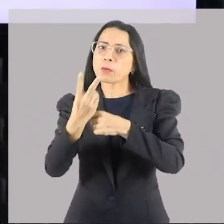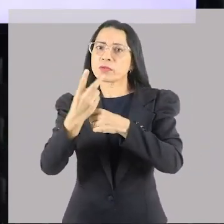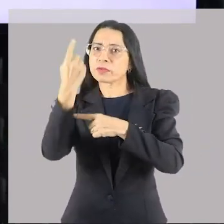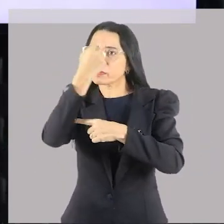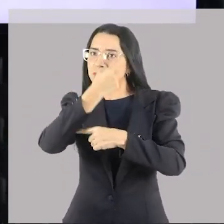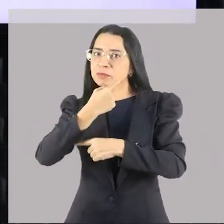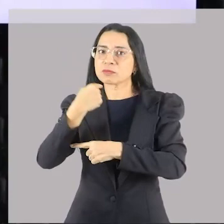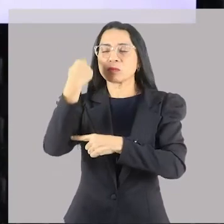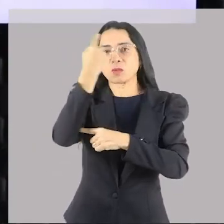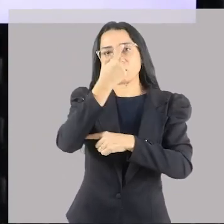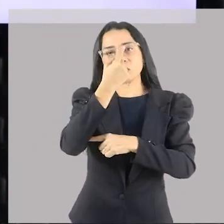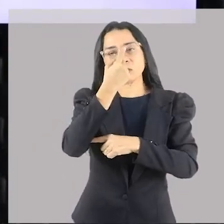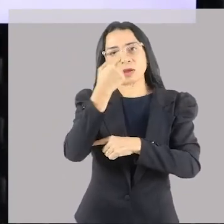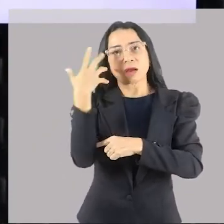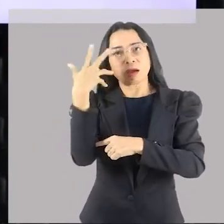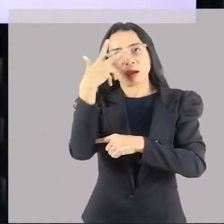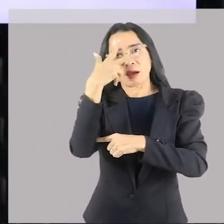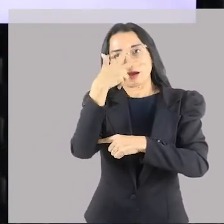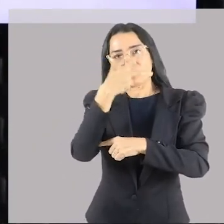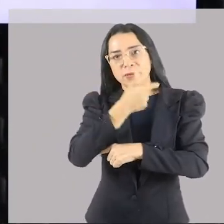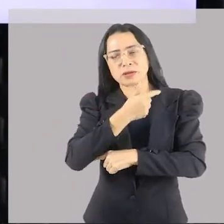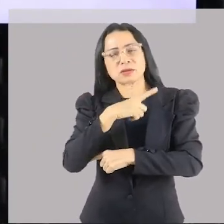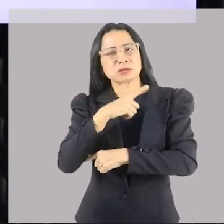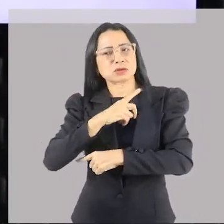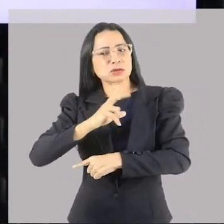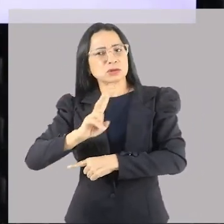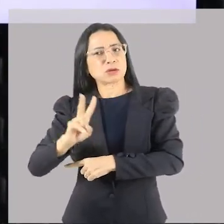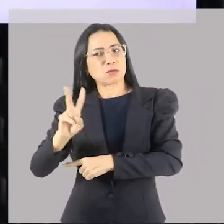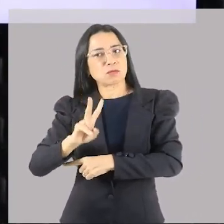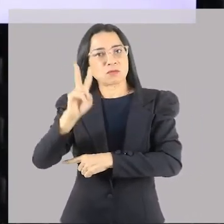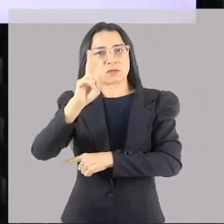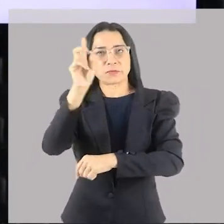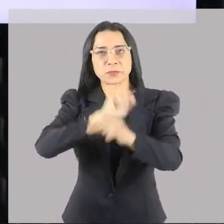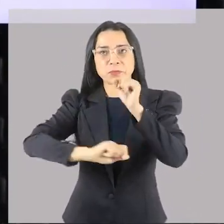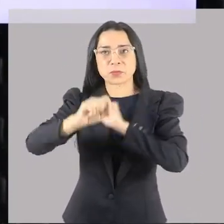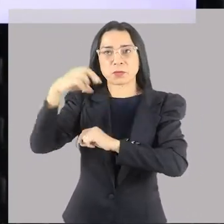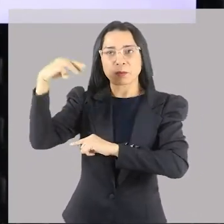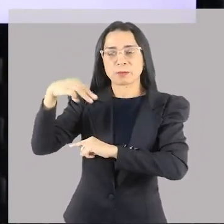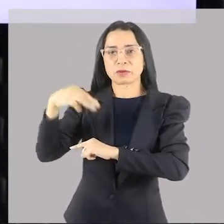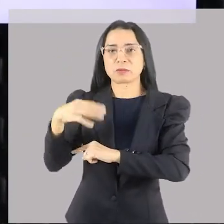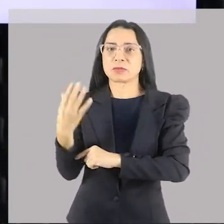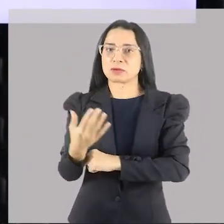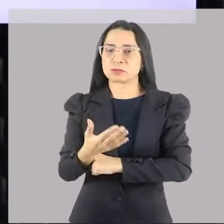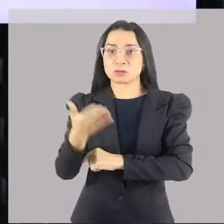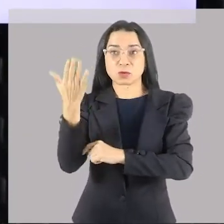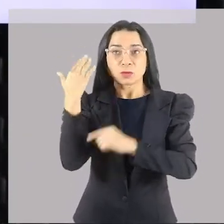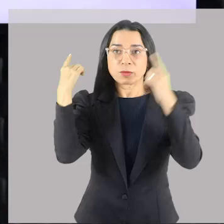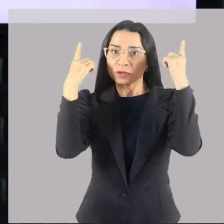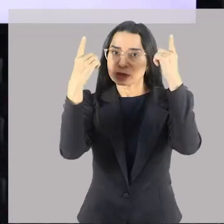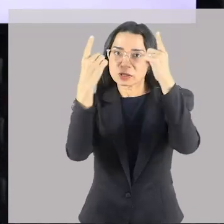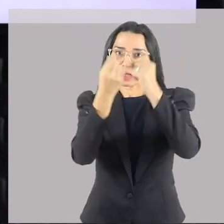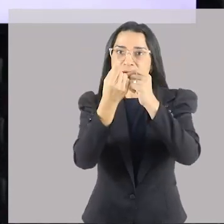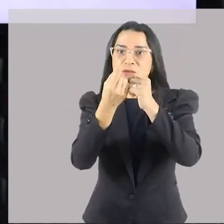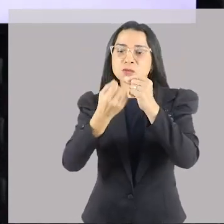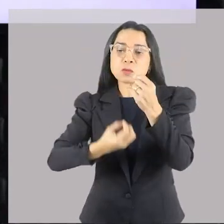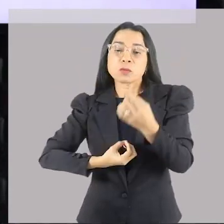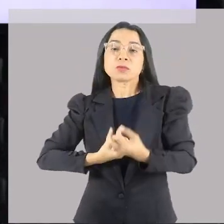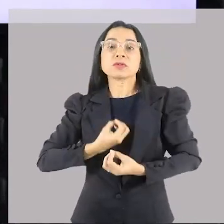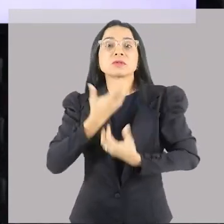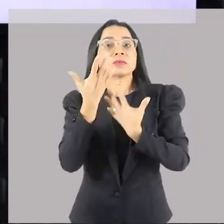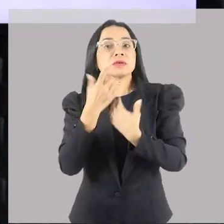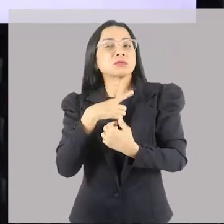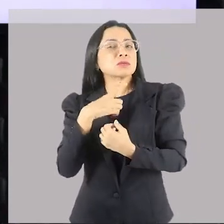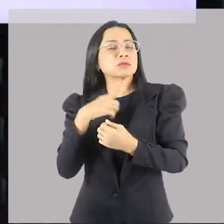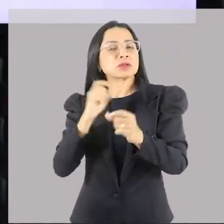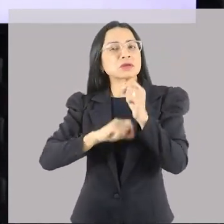A beleza tinha um valor matemático? Então, é isso que eu quero explicar para vocês. Na Grécia, a gente não se inspira porque você tem uma